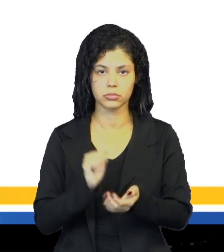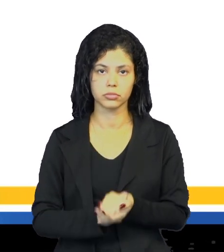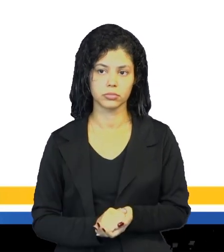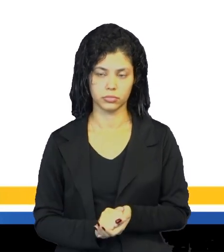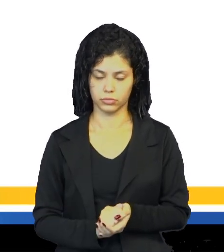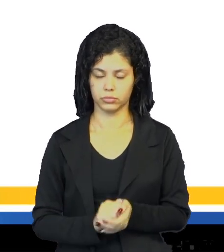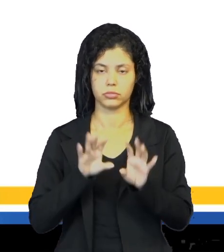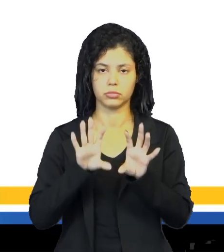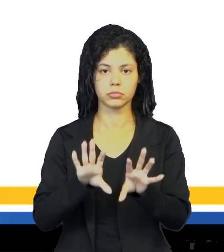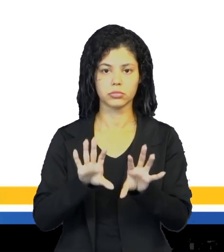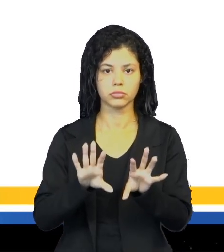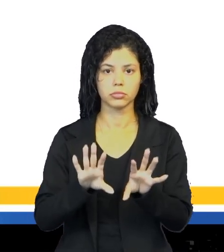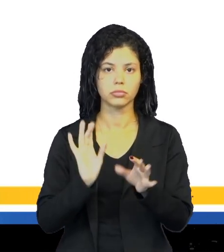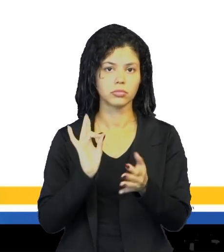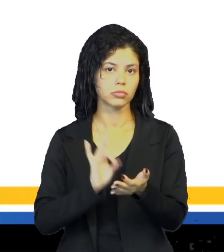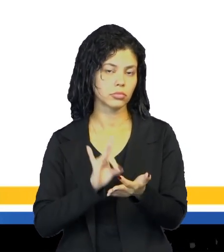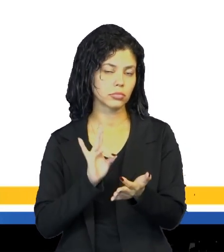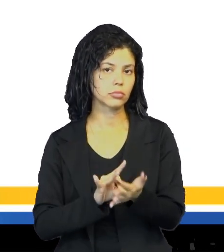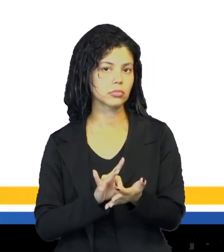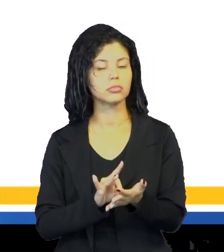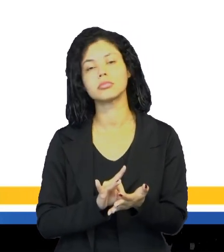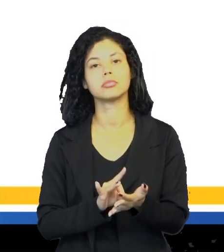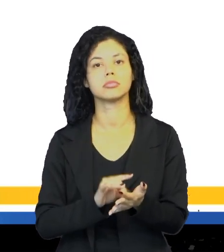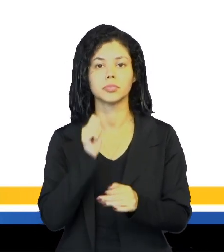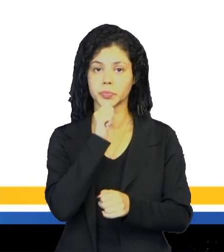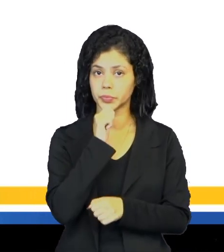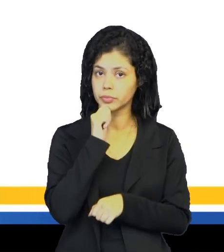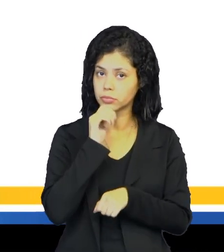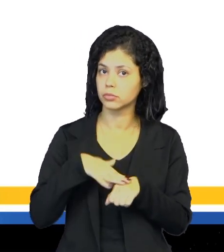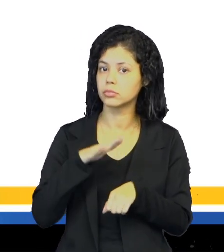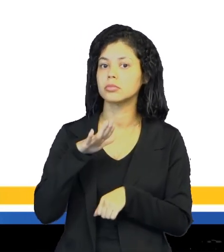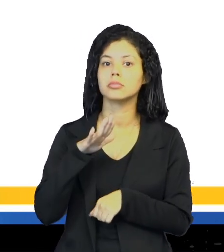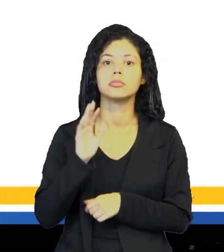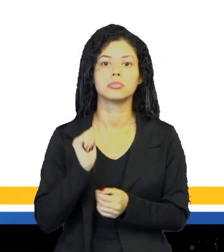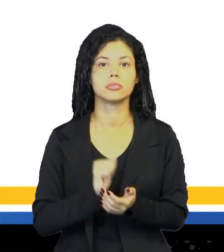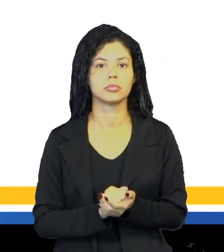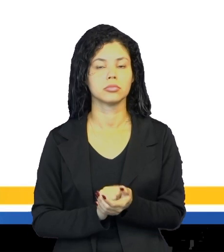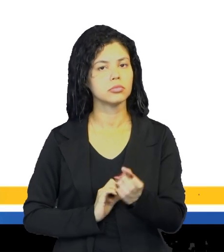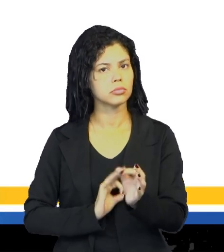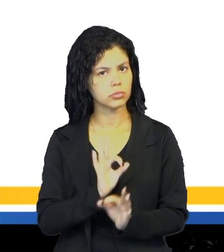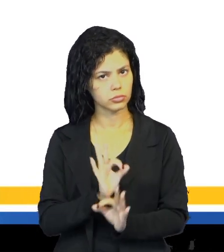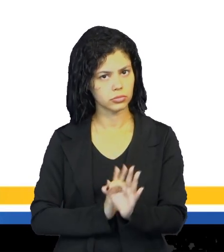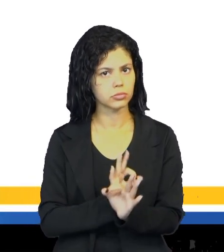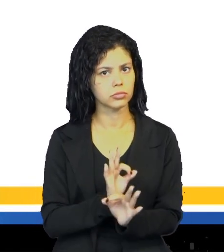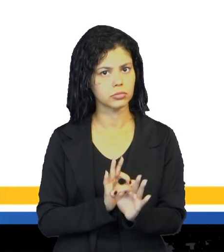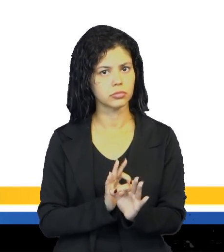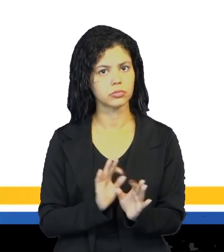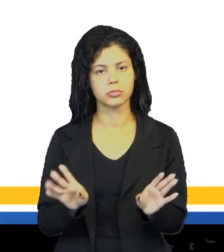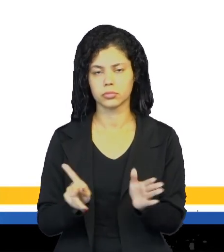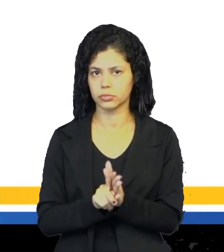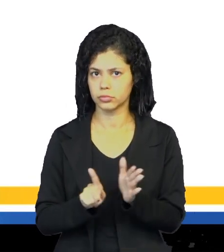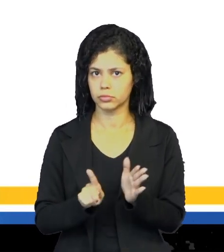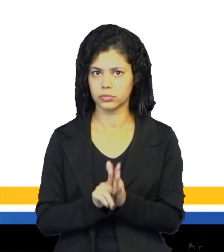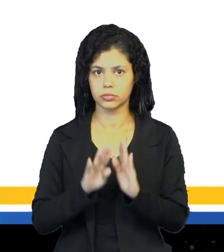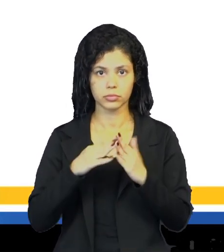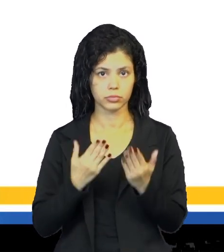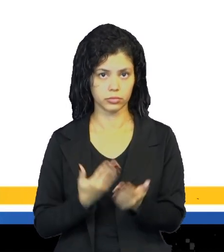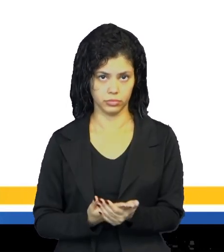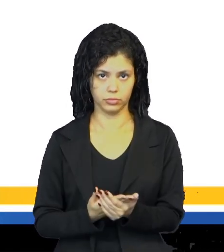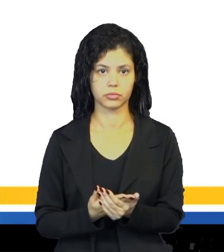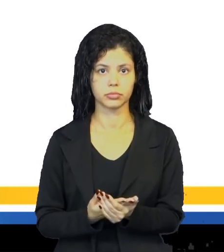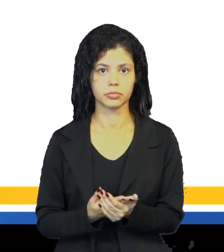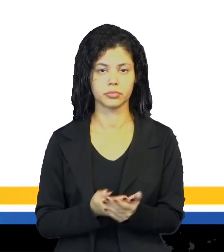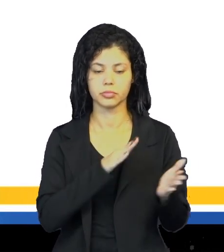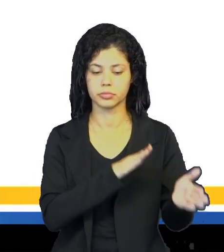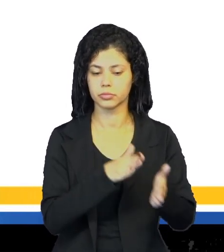na verdade, ela está além da escola, né. Ela trata das causas da escola. Então, ela está como topo ali